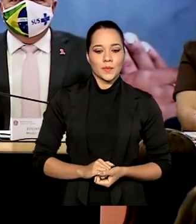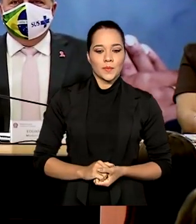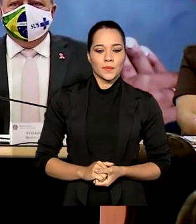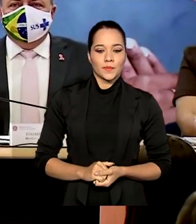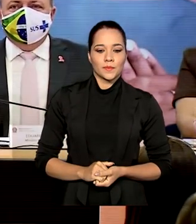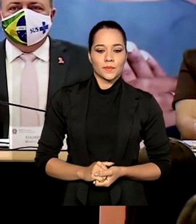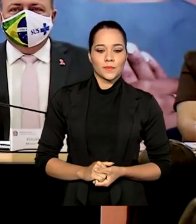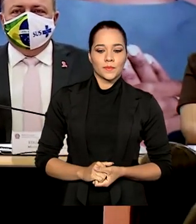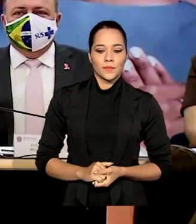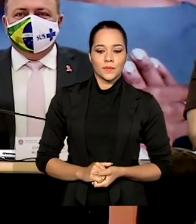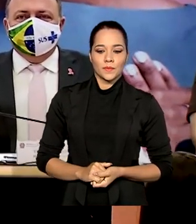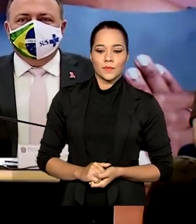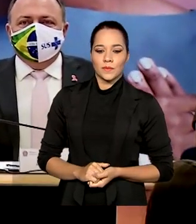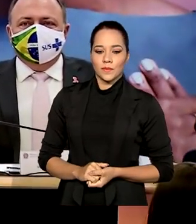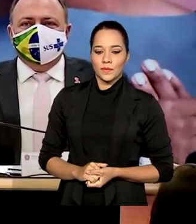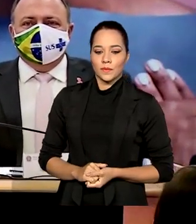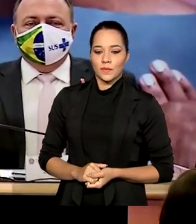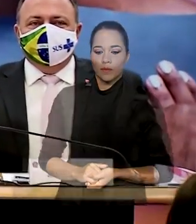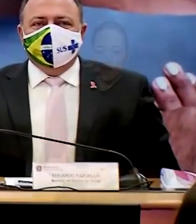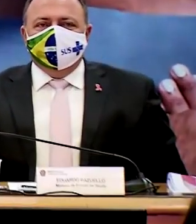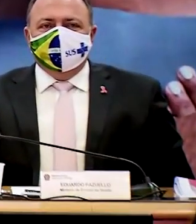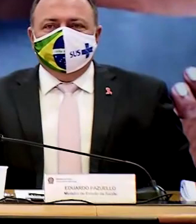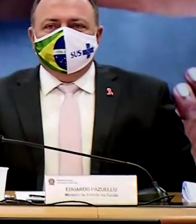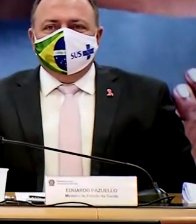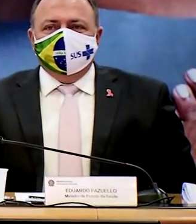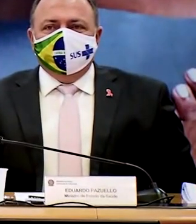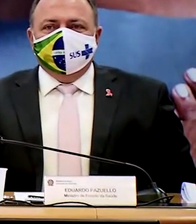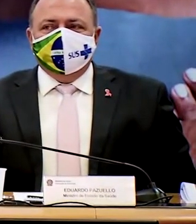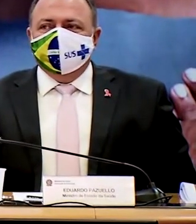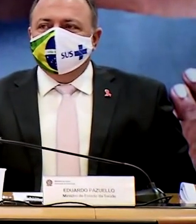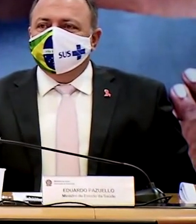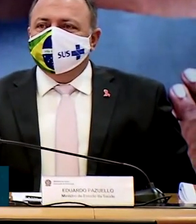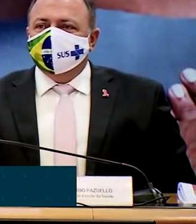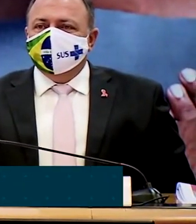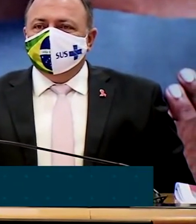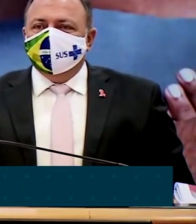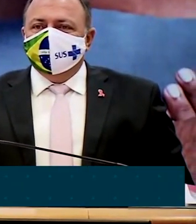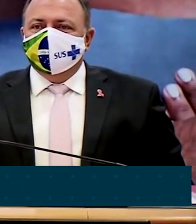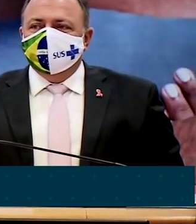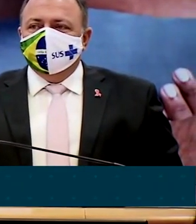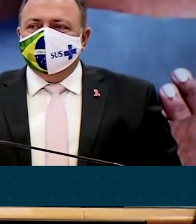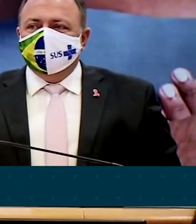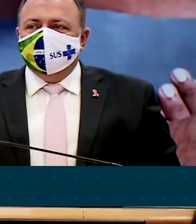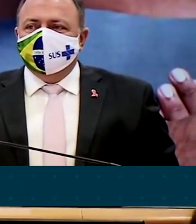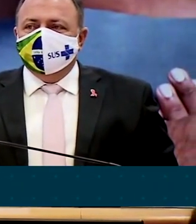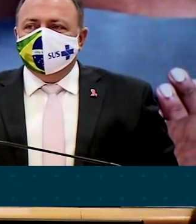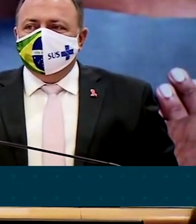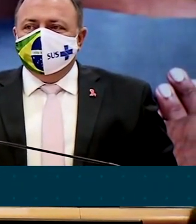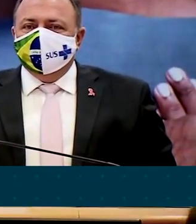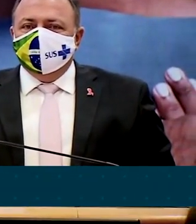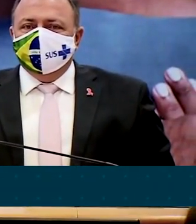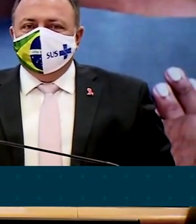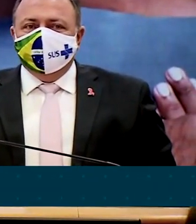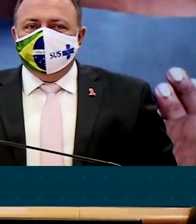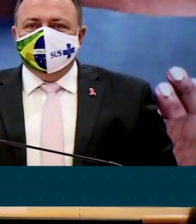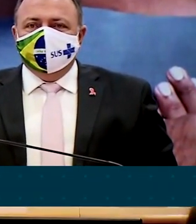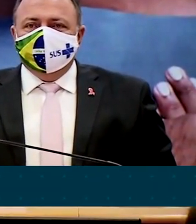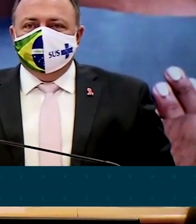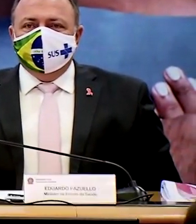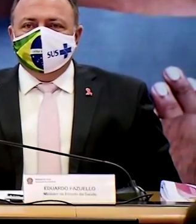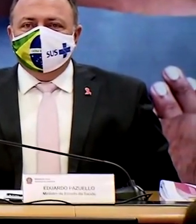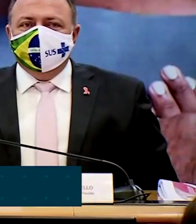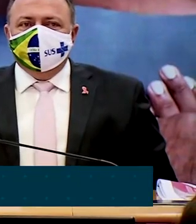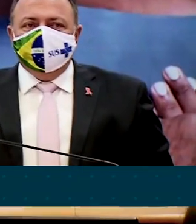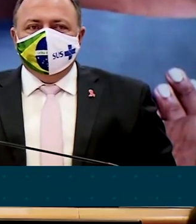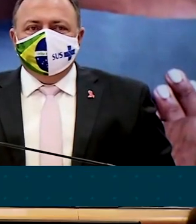Nossas mulheres precisam de informações para que reconheçam sinais da doença. E os nossos agentes de saúde